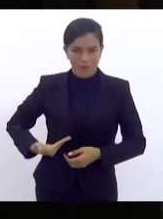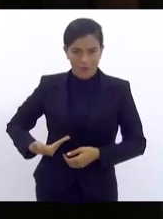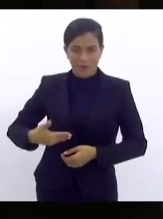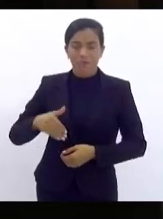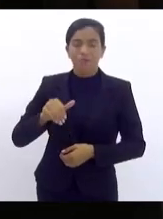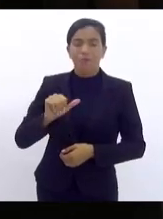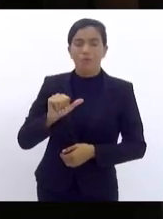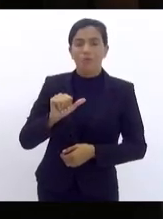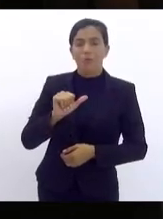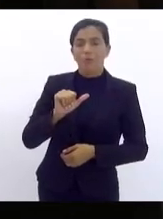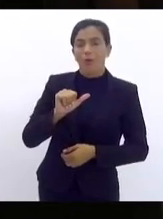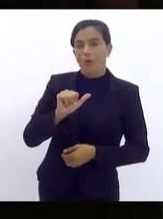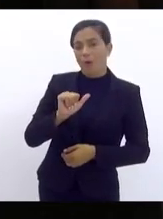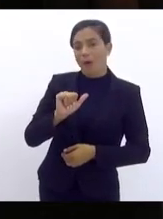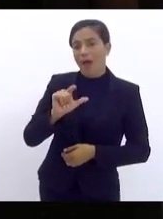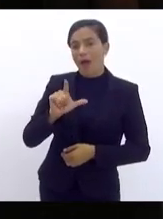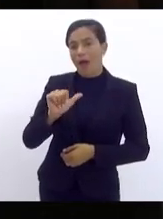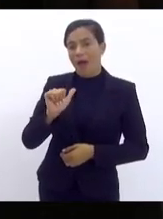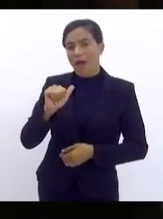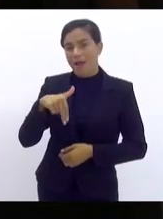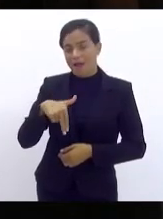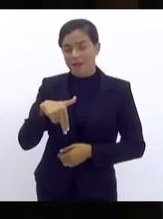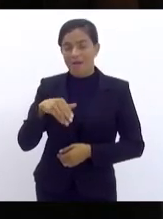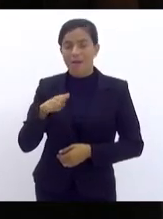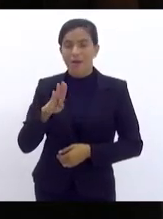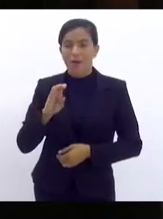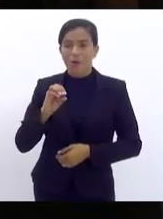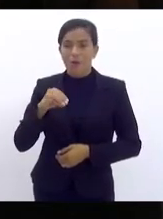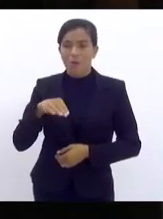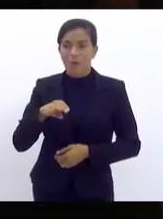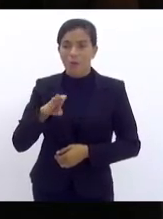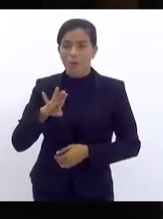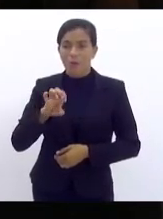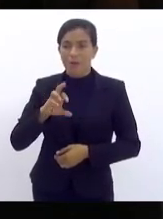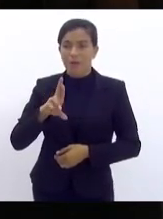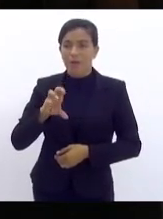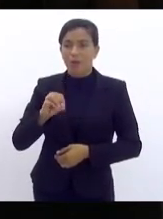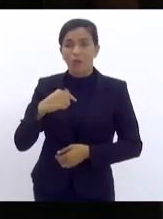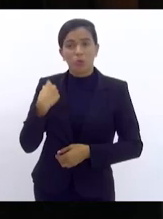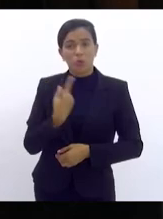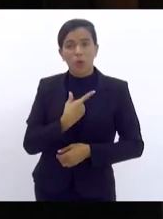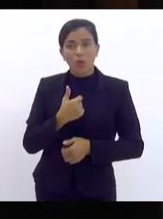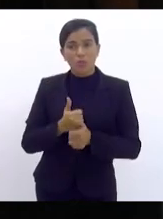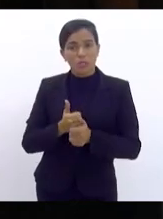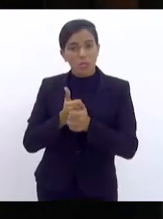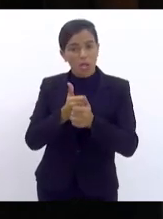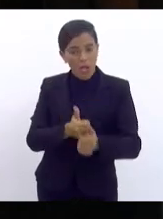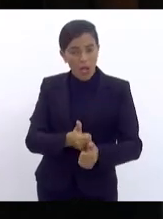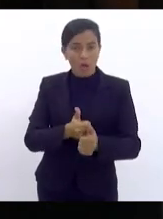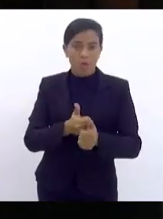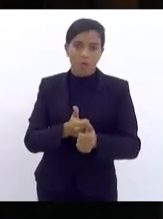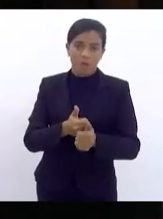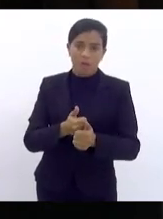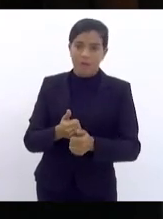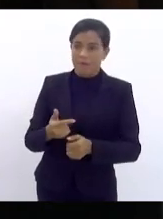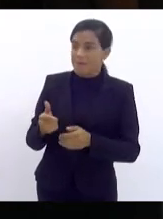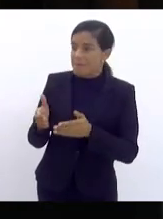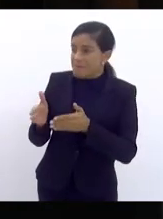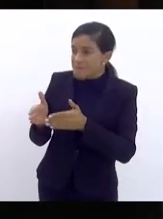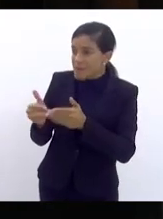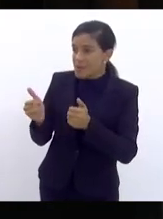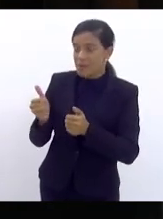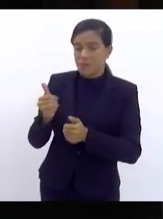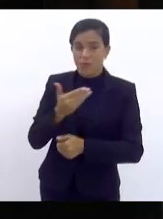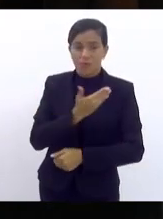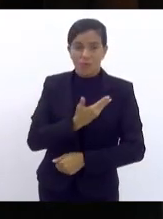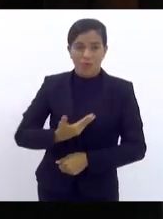Bombeiro, em Mangaratiba, a gente acompanhou de perto, fizemos o pedido para o nosso governador